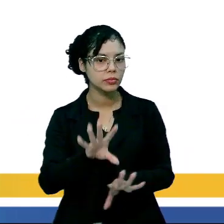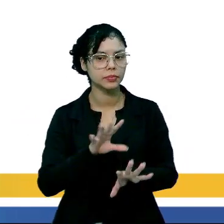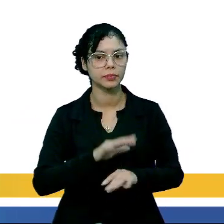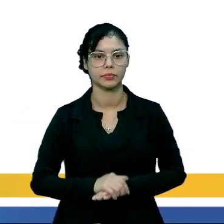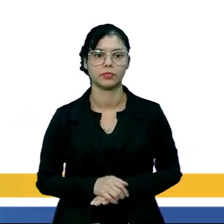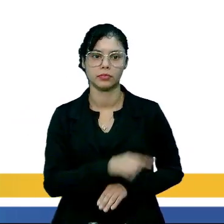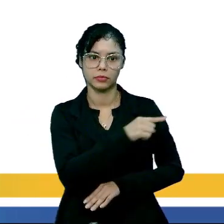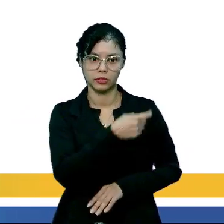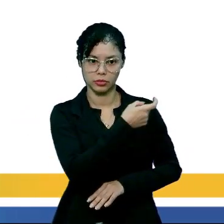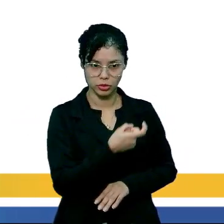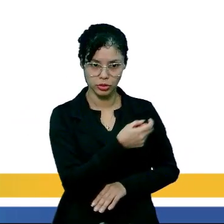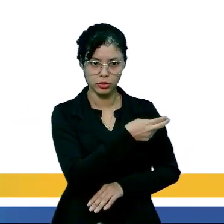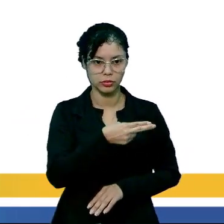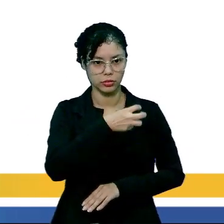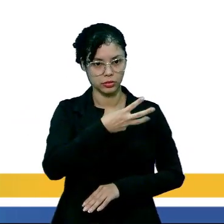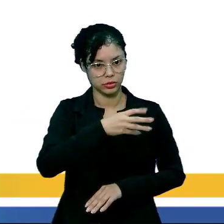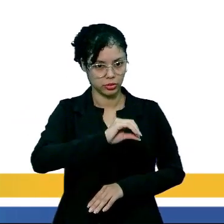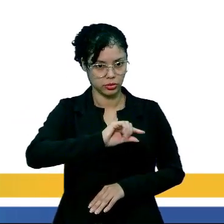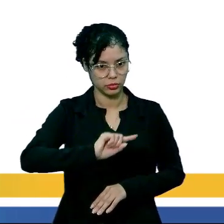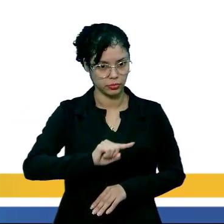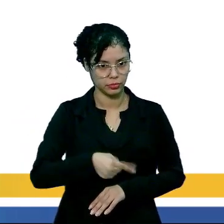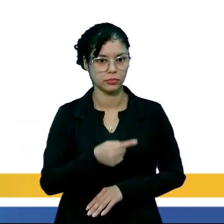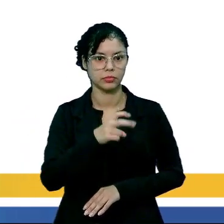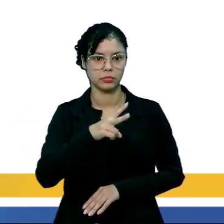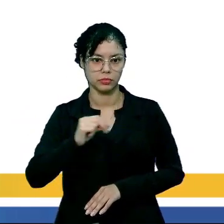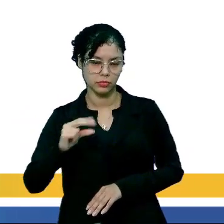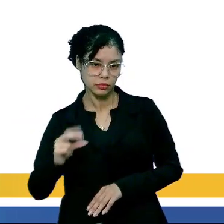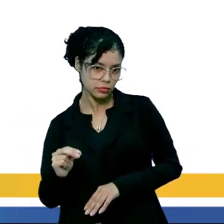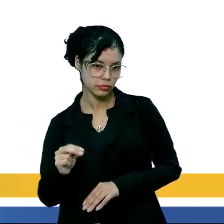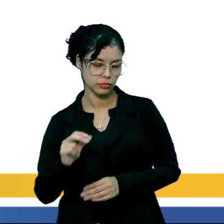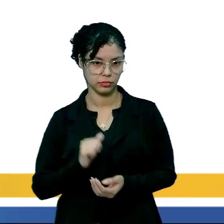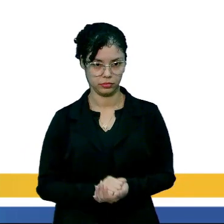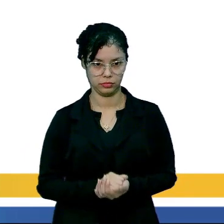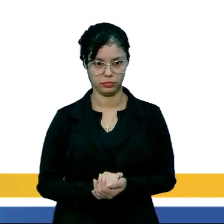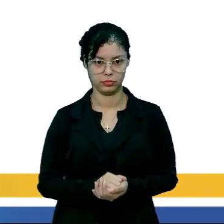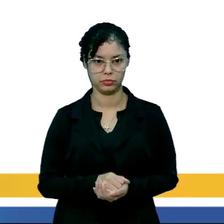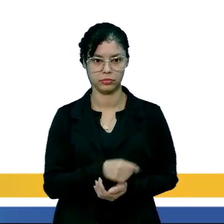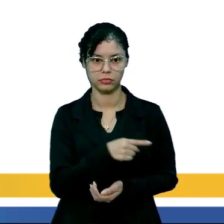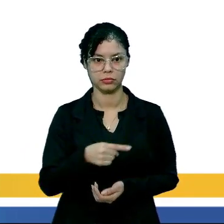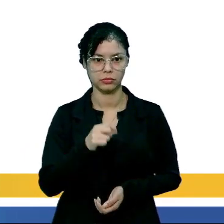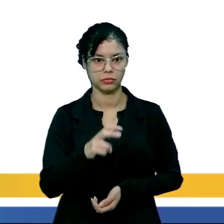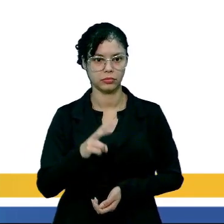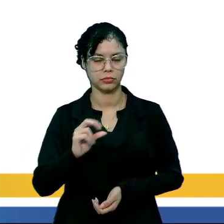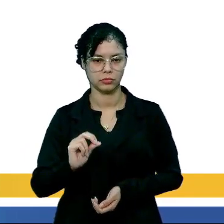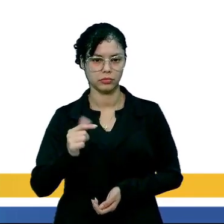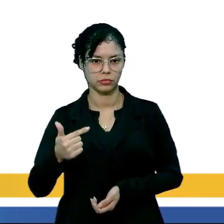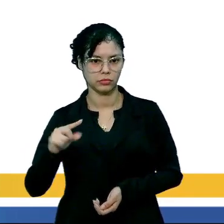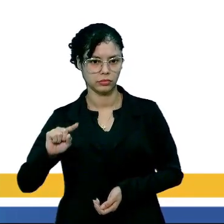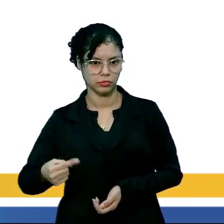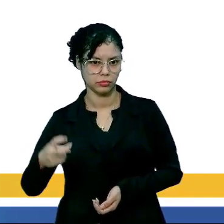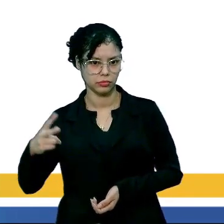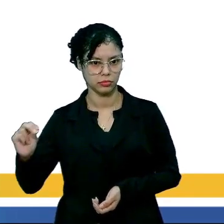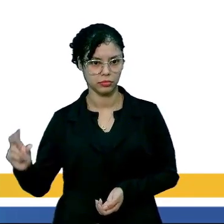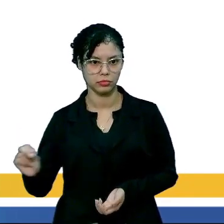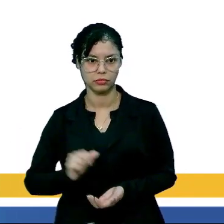Menos 2X, que é igual a 39.500, menos 52.500.